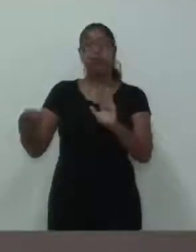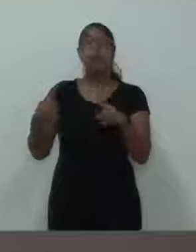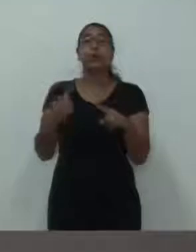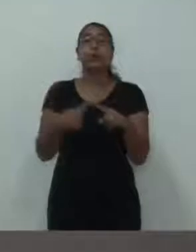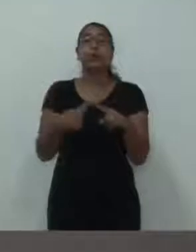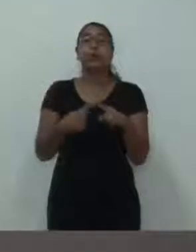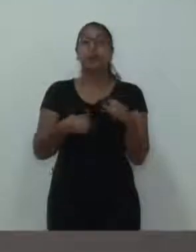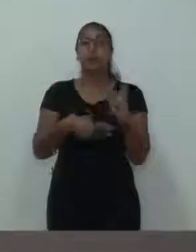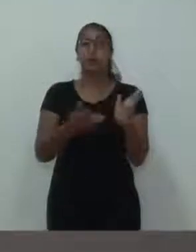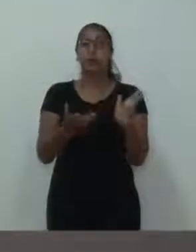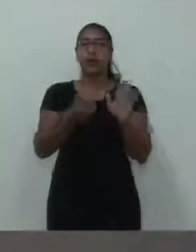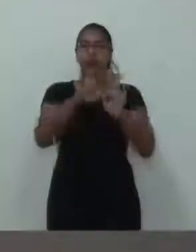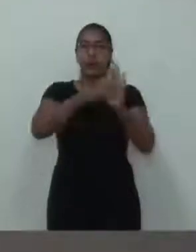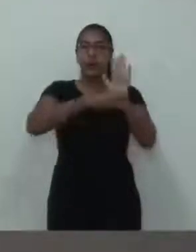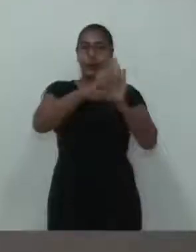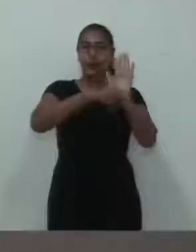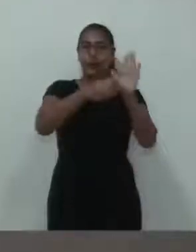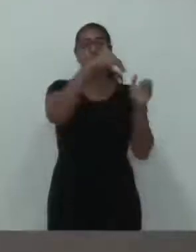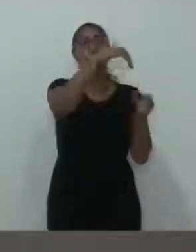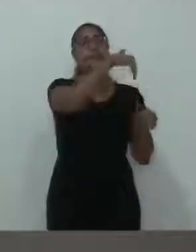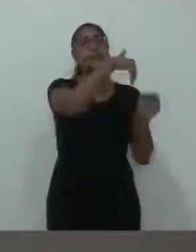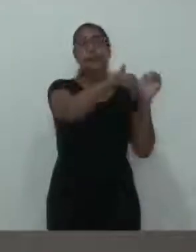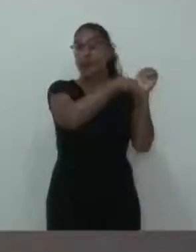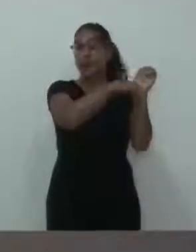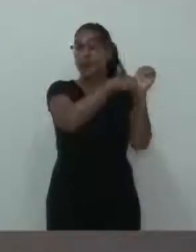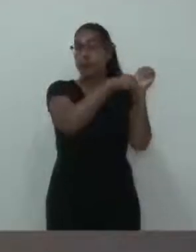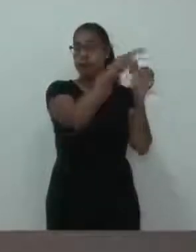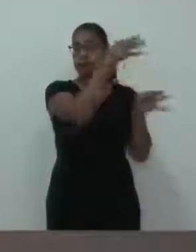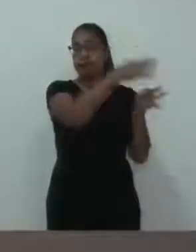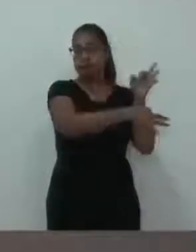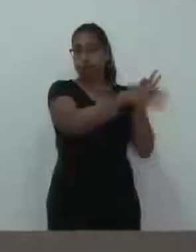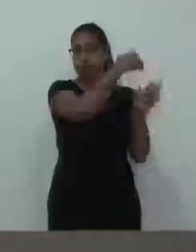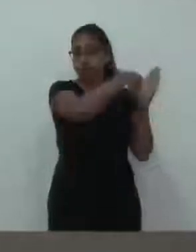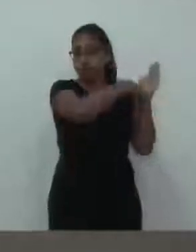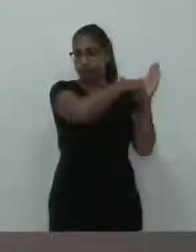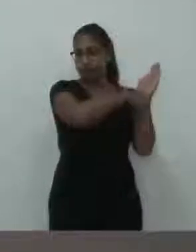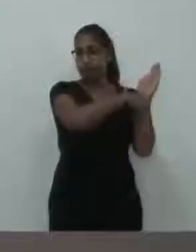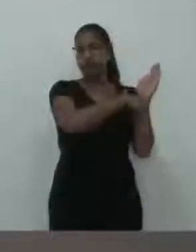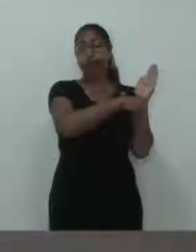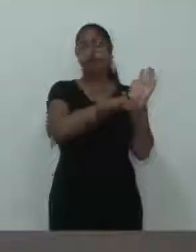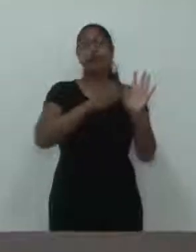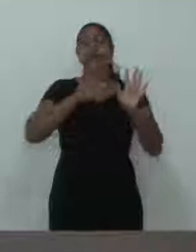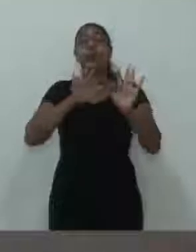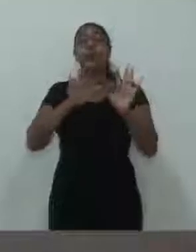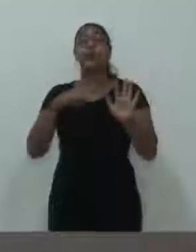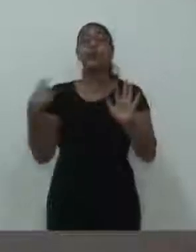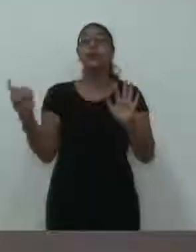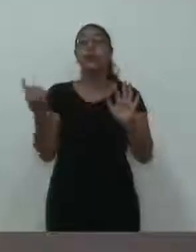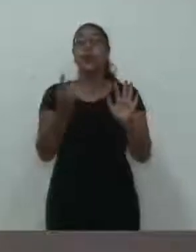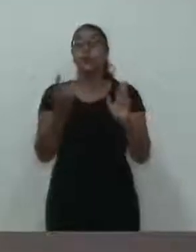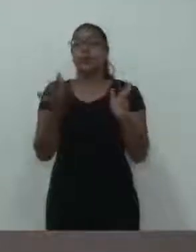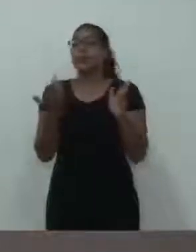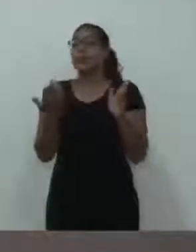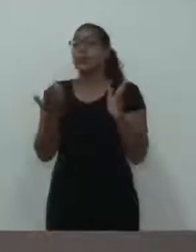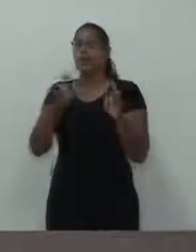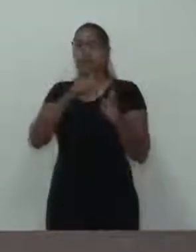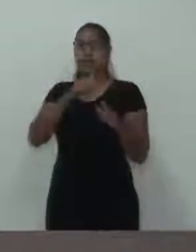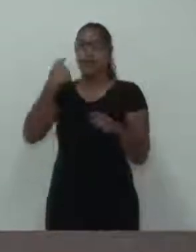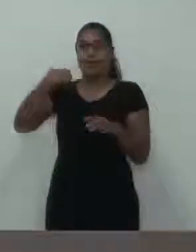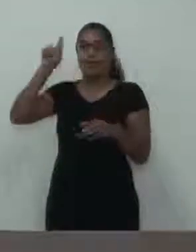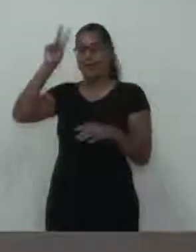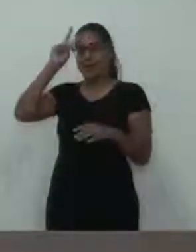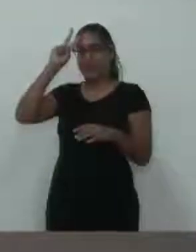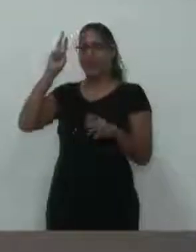ele está sob segredo de justiça, mas o fundamento de termos votado os outros projetos a semana passada